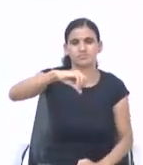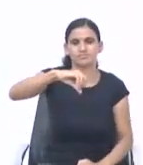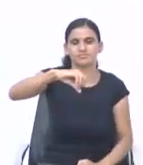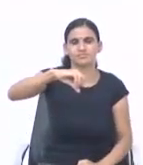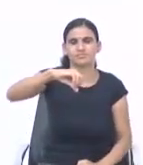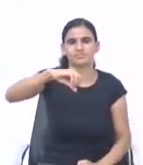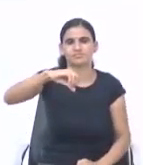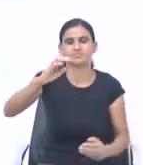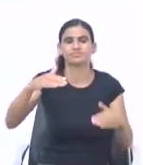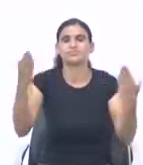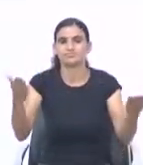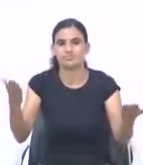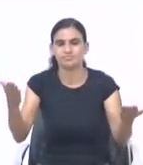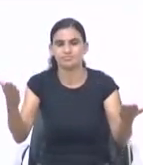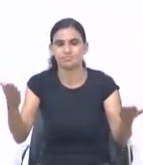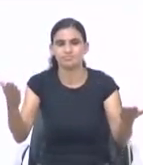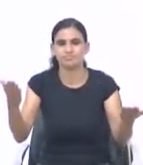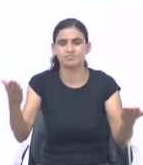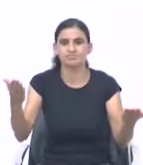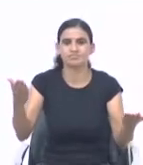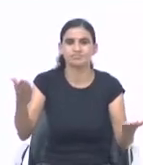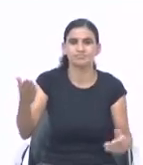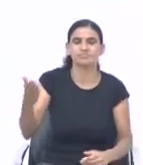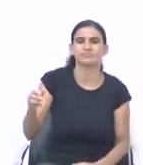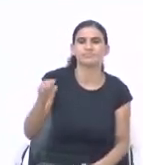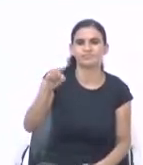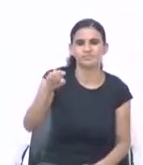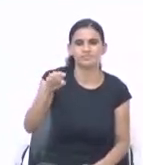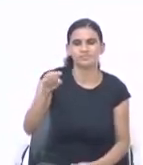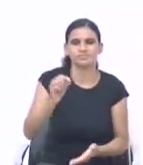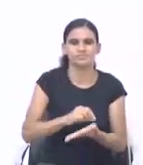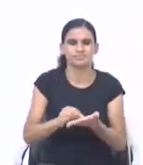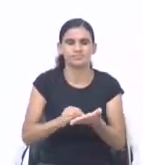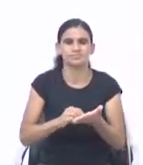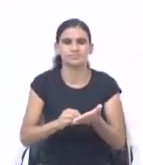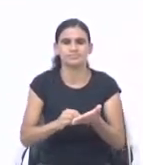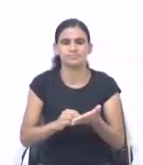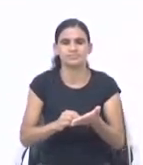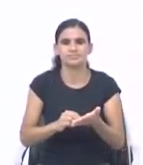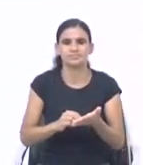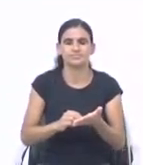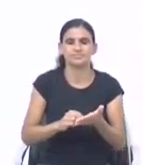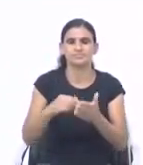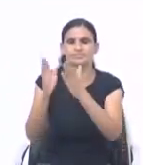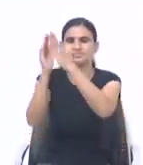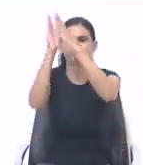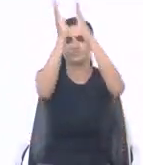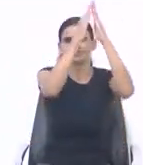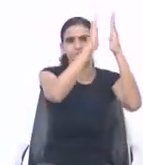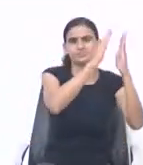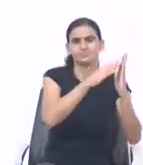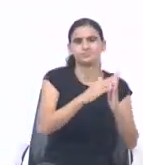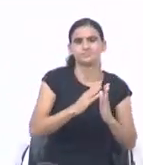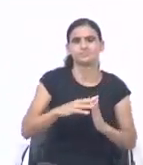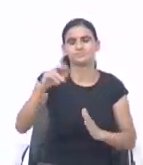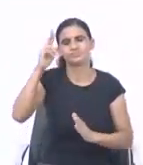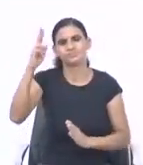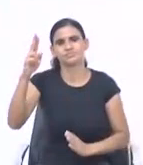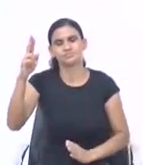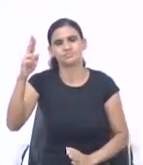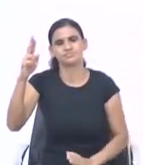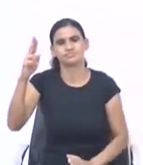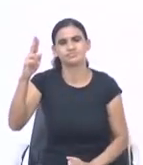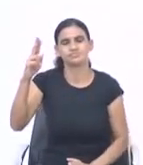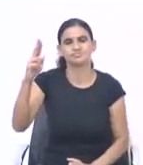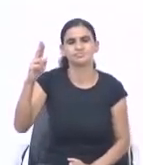disse outro. Quanto me deve? Respondeu. Sem alqueires de trigo. E disse. Toma a tua conta. E escreve setenta. Olha lá. E louvou aquele Senhor. O injusto mordom. Por haver